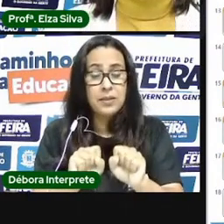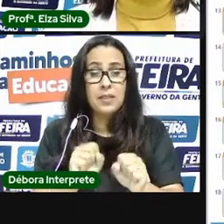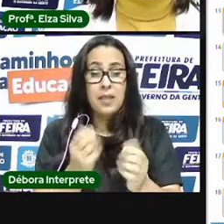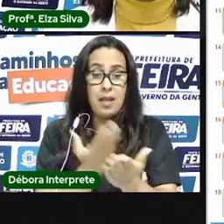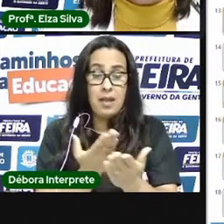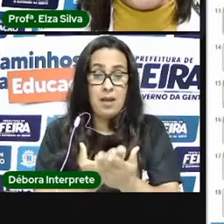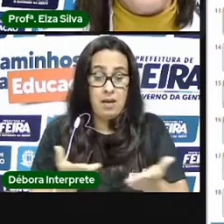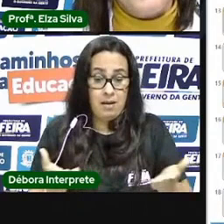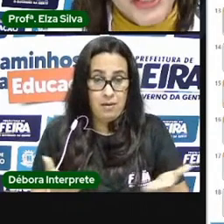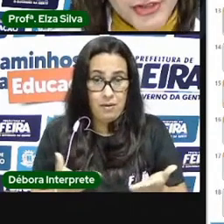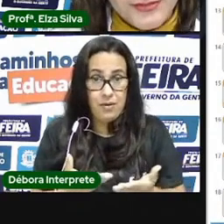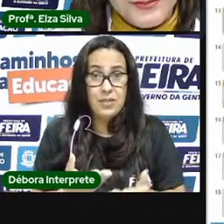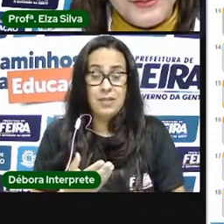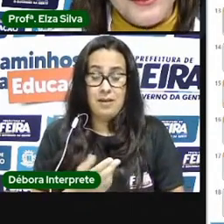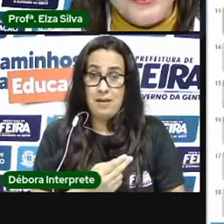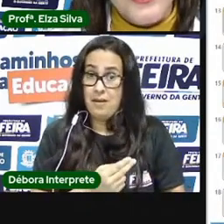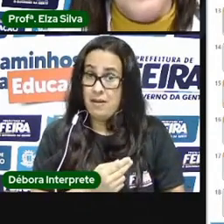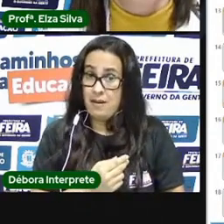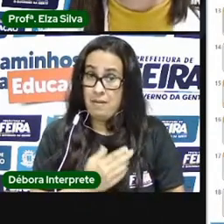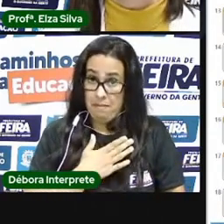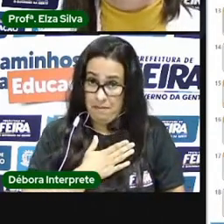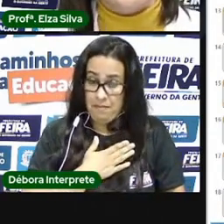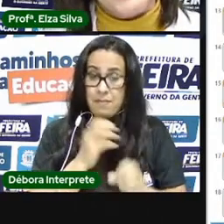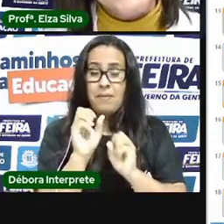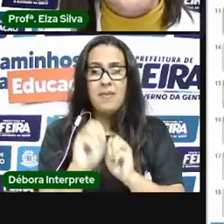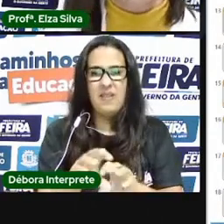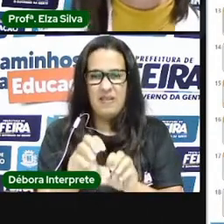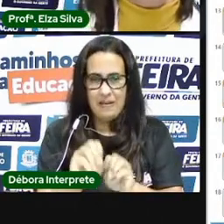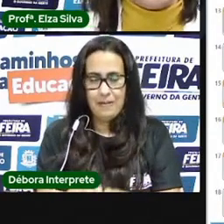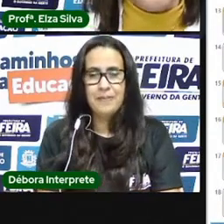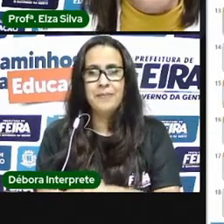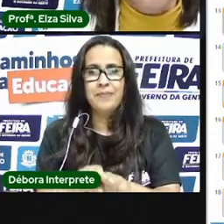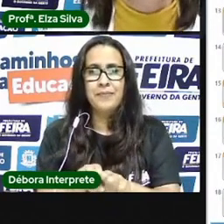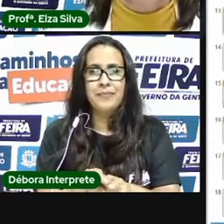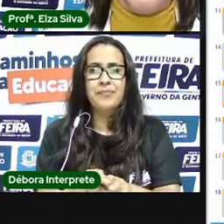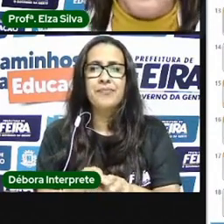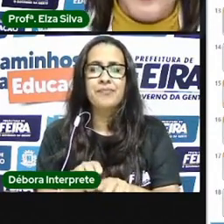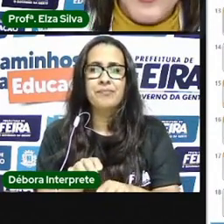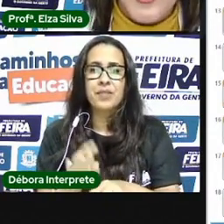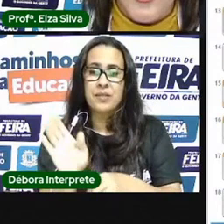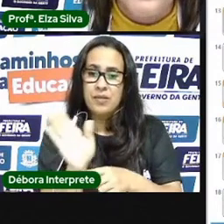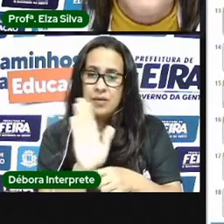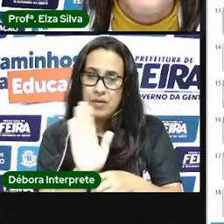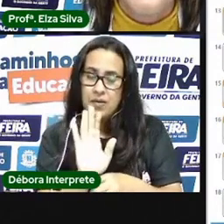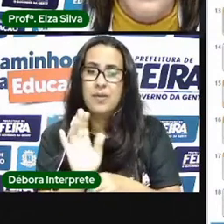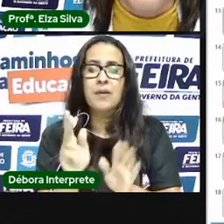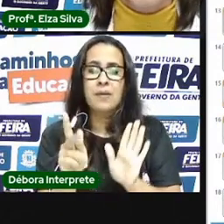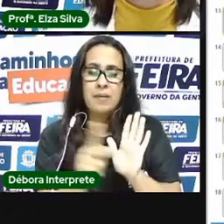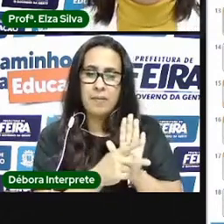de assistir ao vídeo da canção de Bruna N somos um só